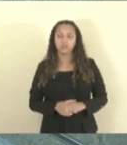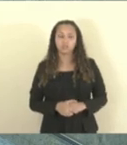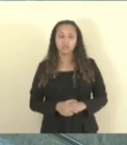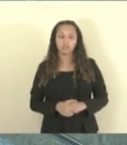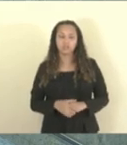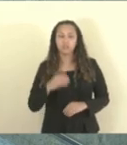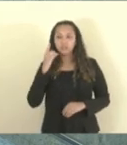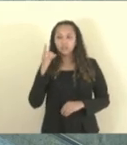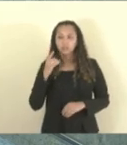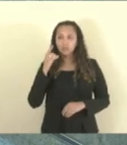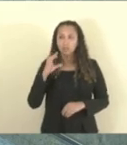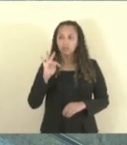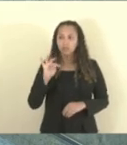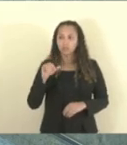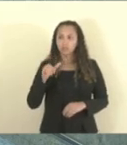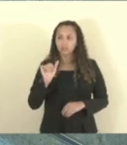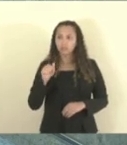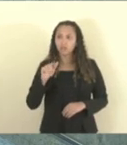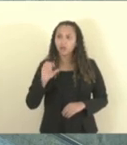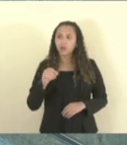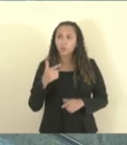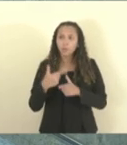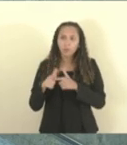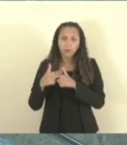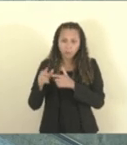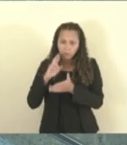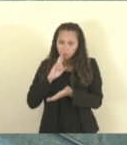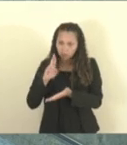Deputado Tiago, parece que está com um problema para registrar.